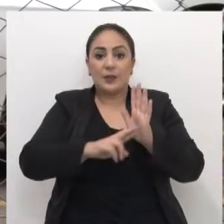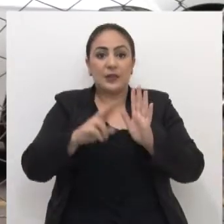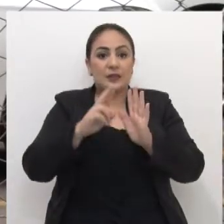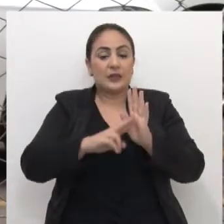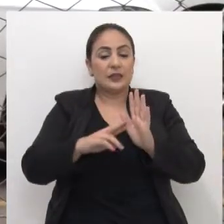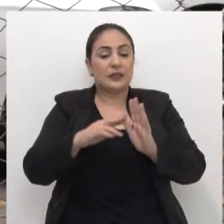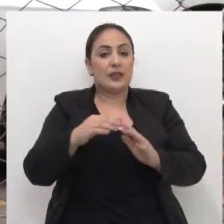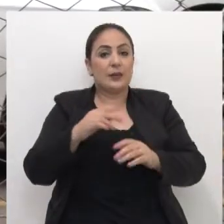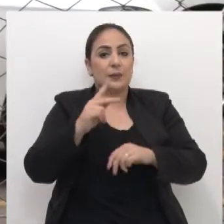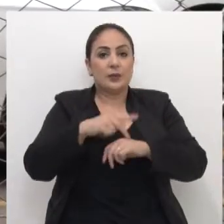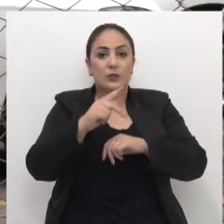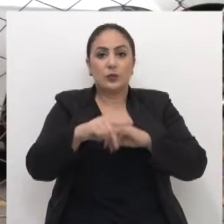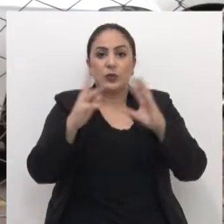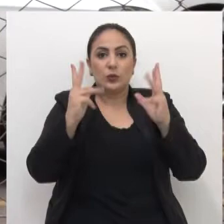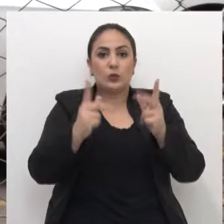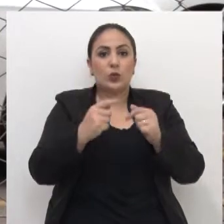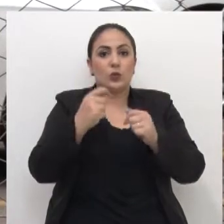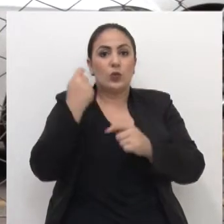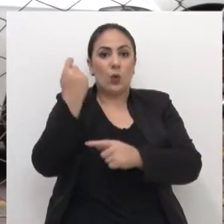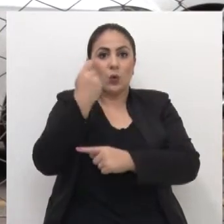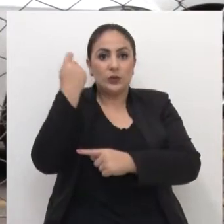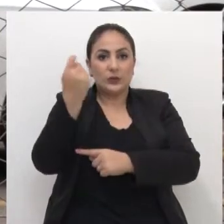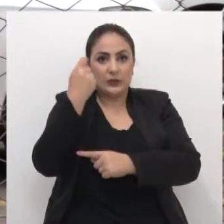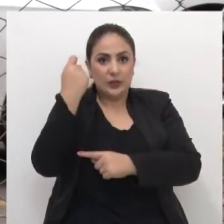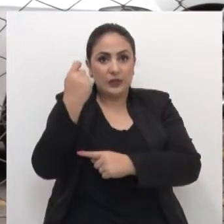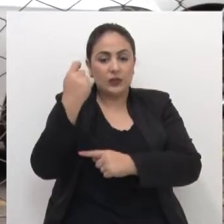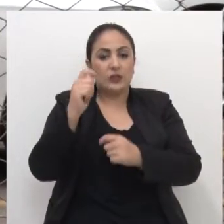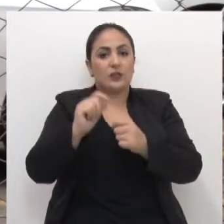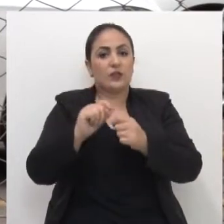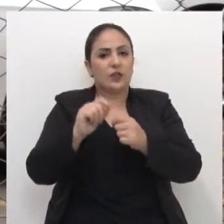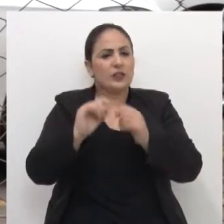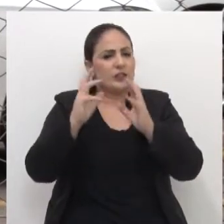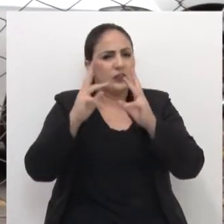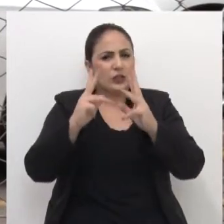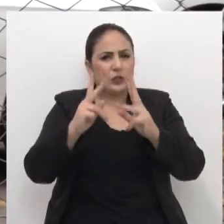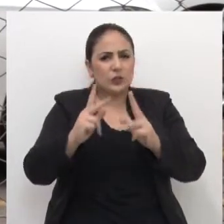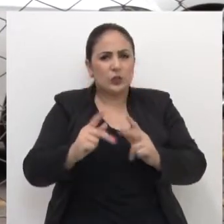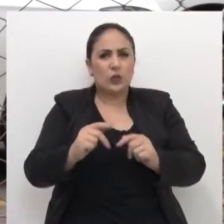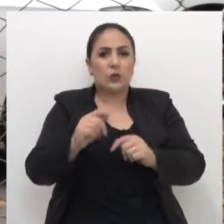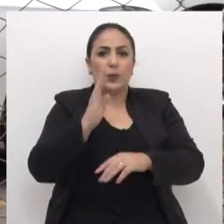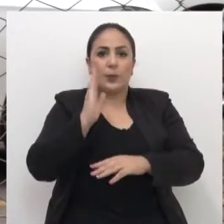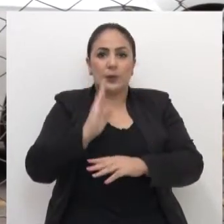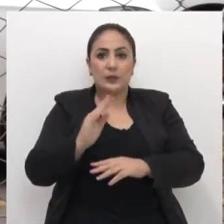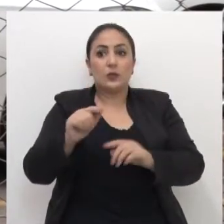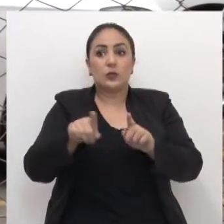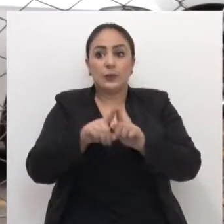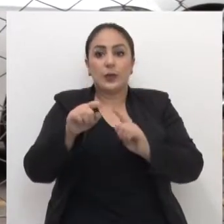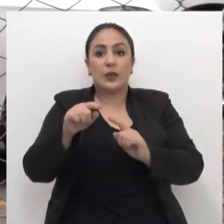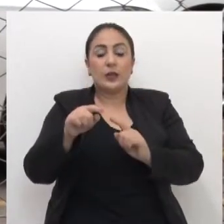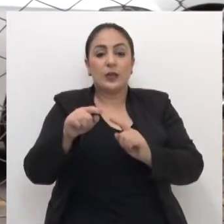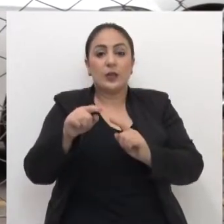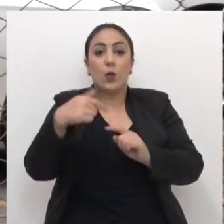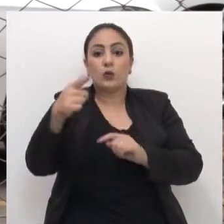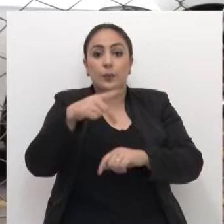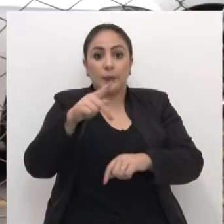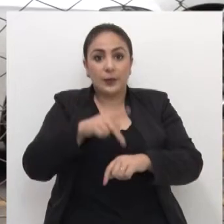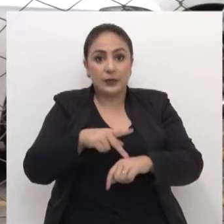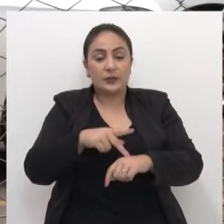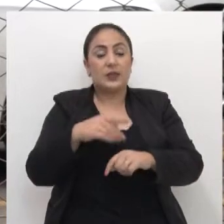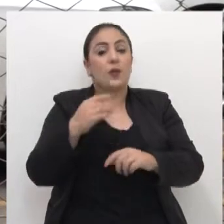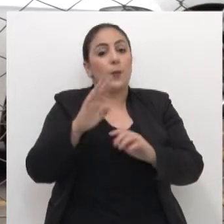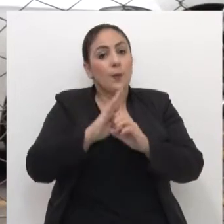cidade de passo fundo em todos os rodeios que ele vai, por Brasil afora, inclusive fora do Brasil, representando a nossa cidade,